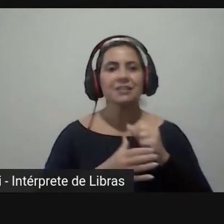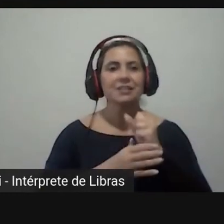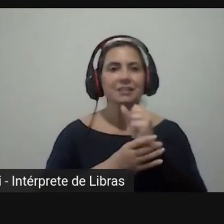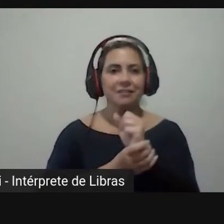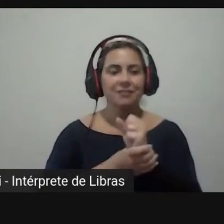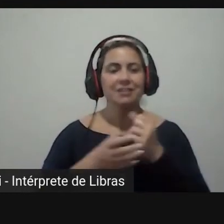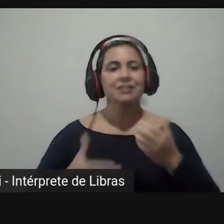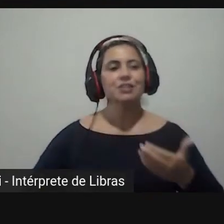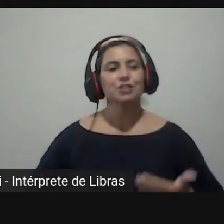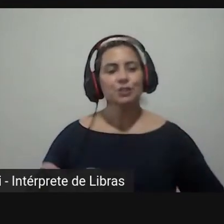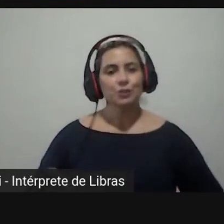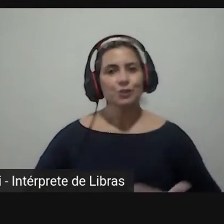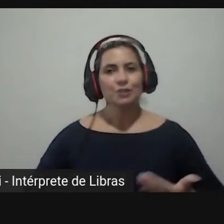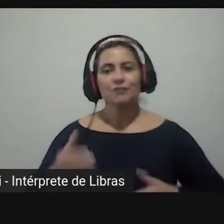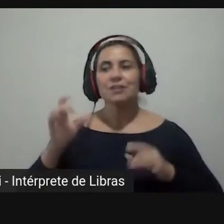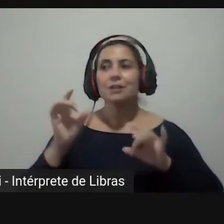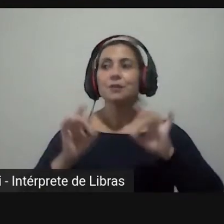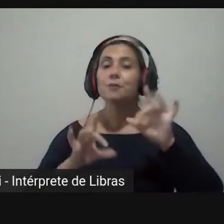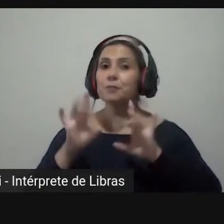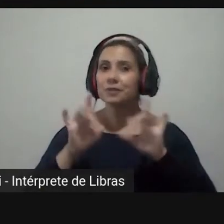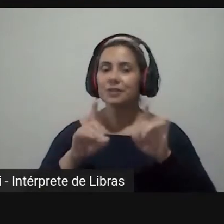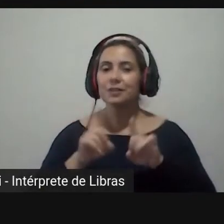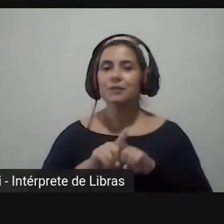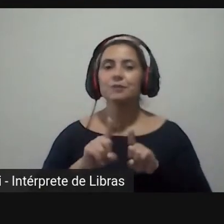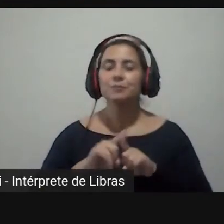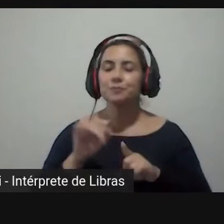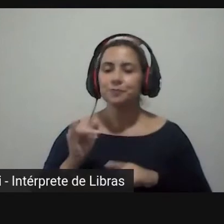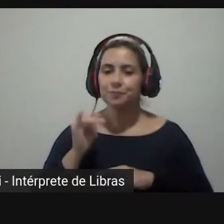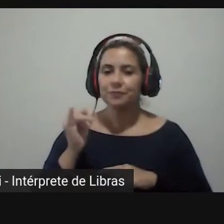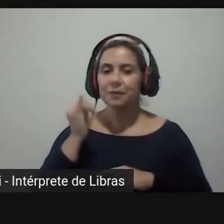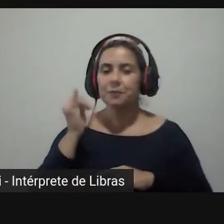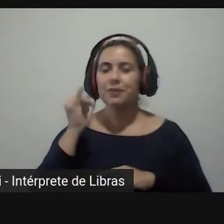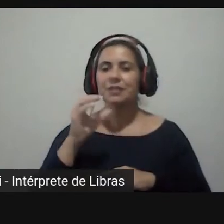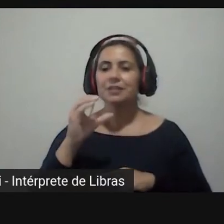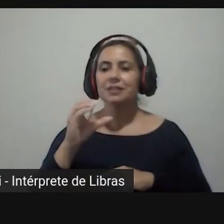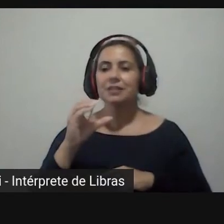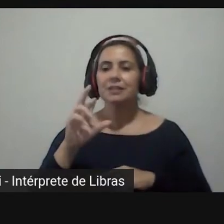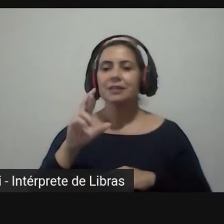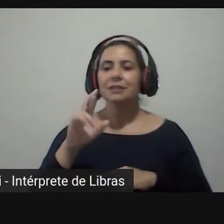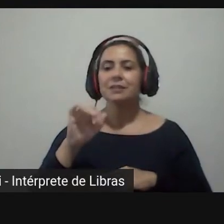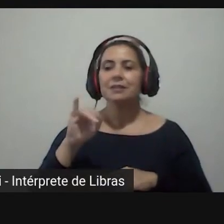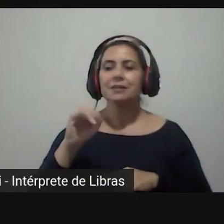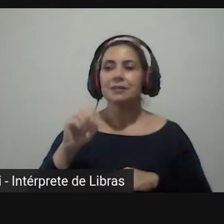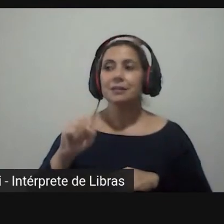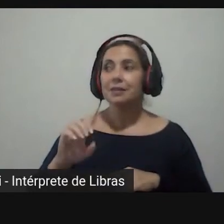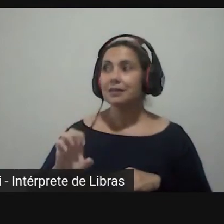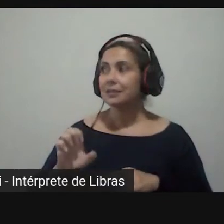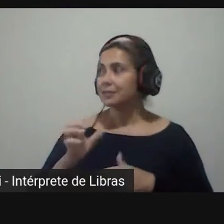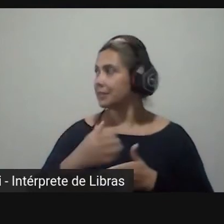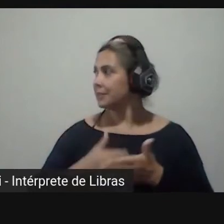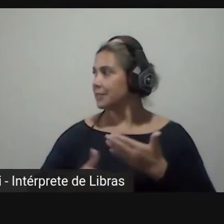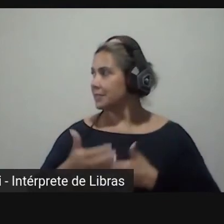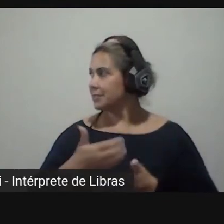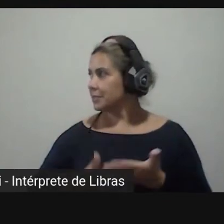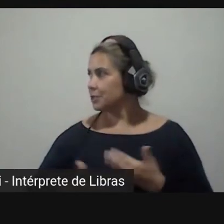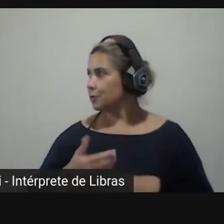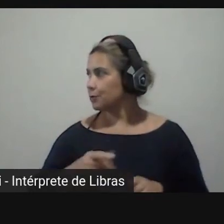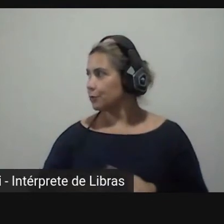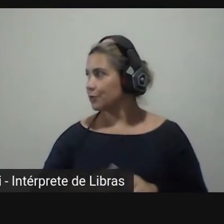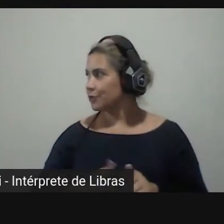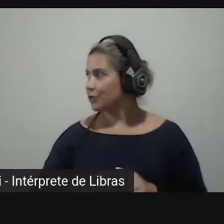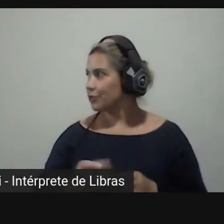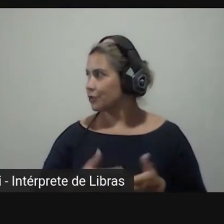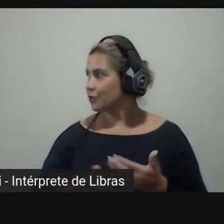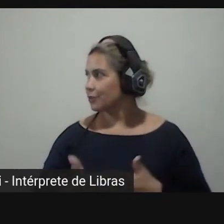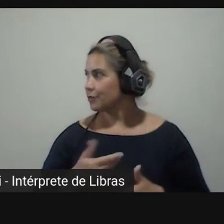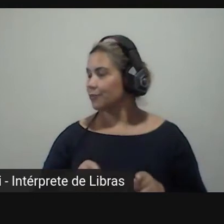especializados né lembrando bem que hoje é uma crise muito profunda nos parlamentos europeus incluindo a Finlândia seja na